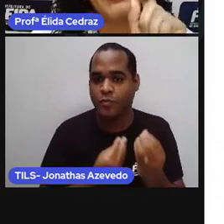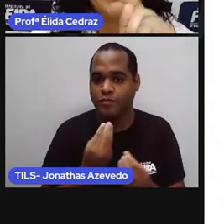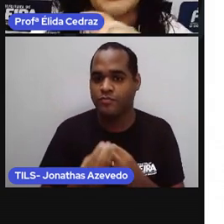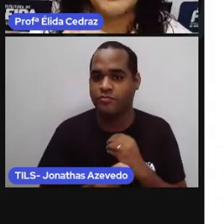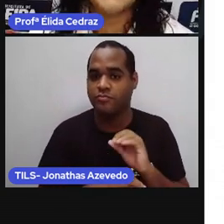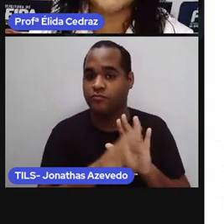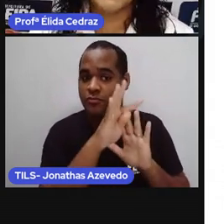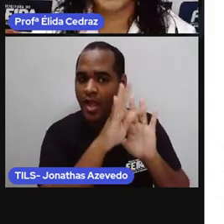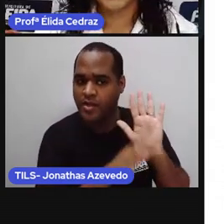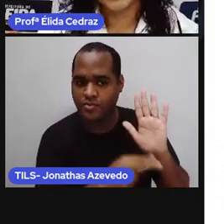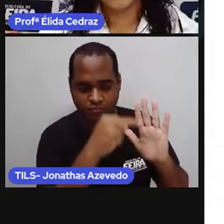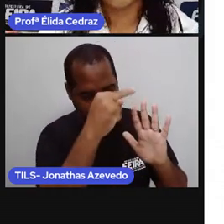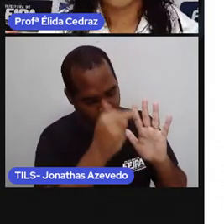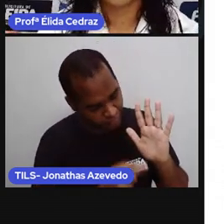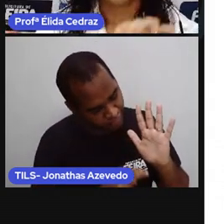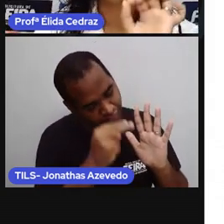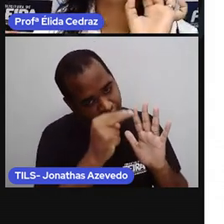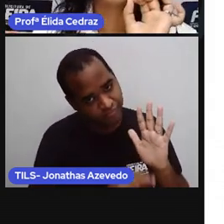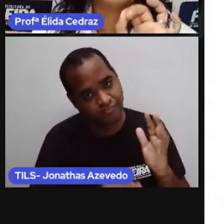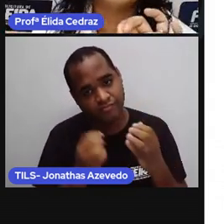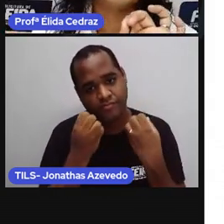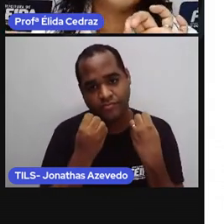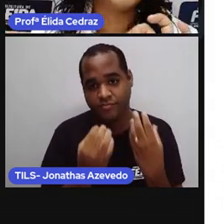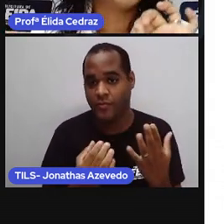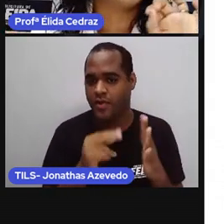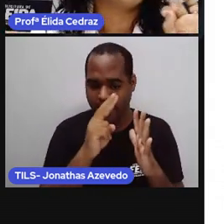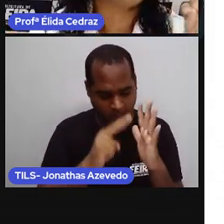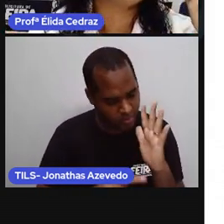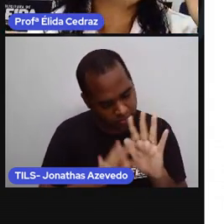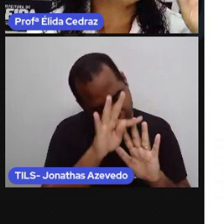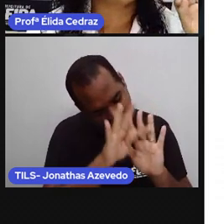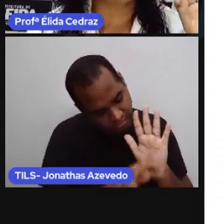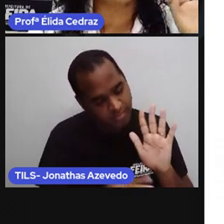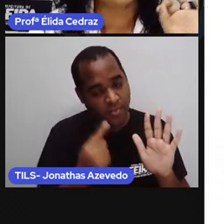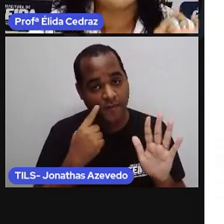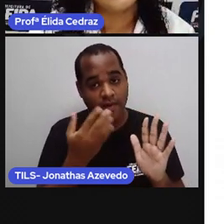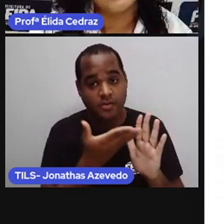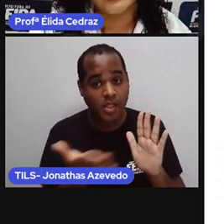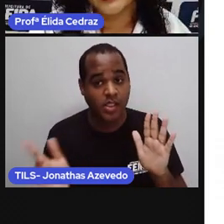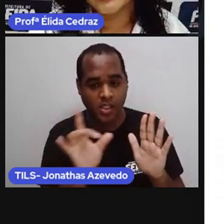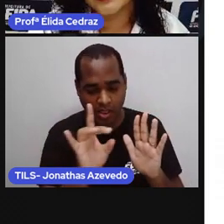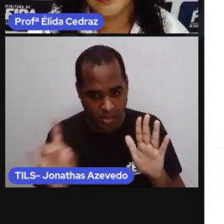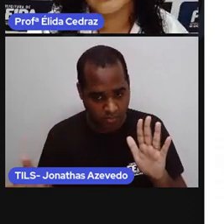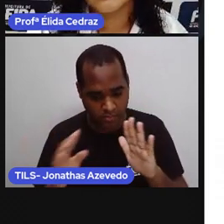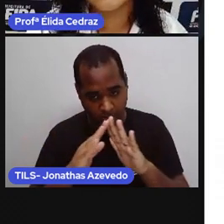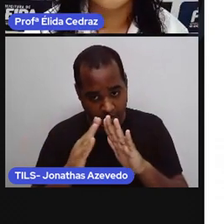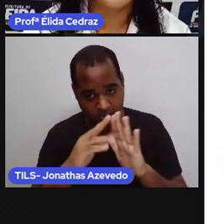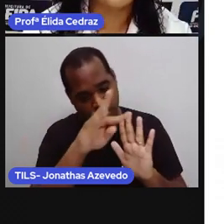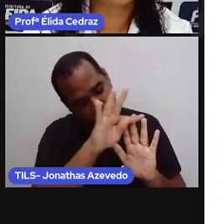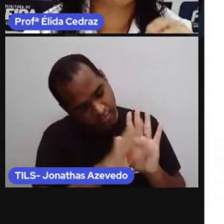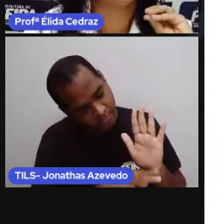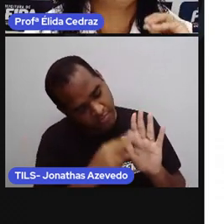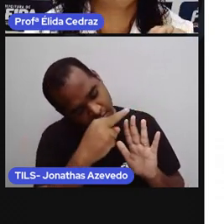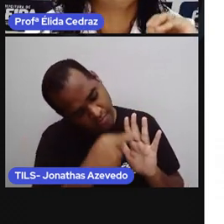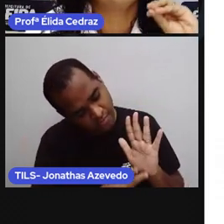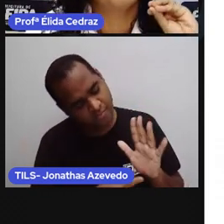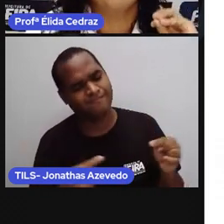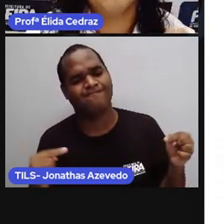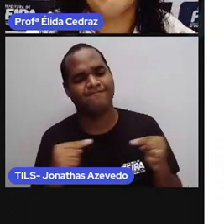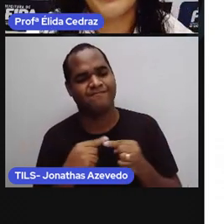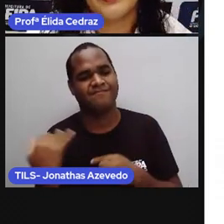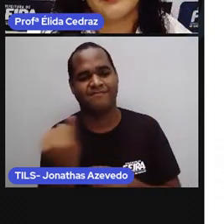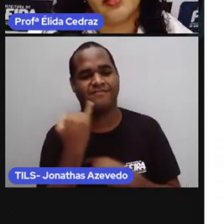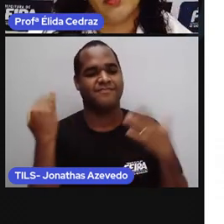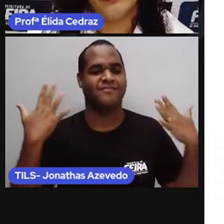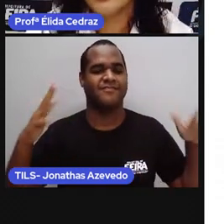cada texto lido cada texto que vocês leem em casa é motivo de